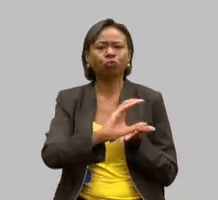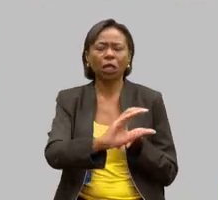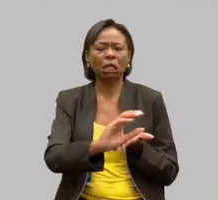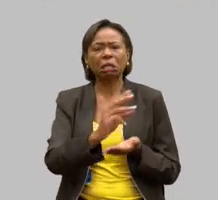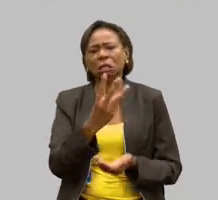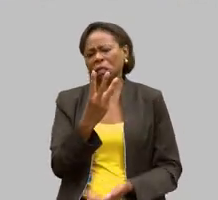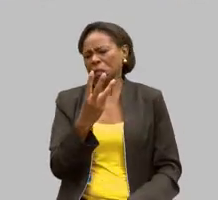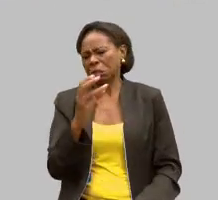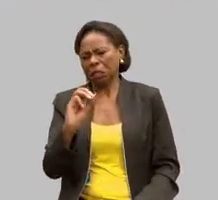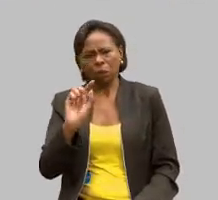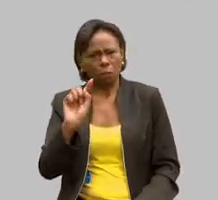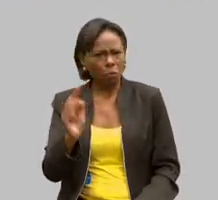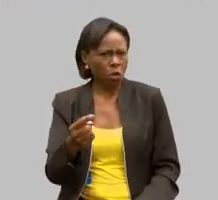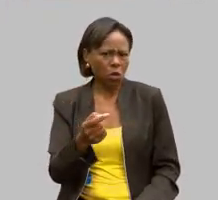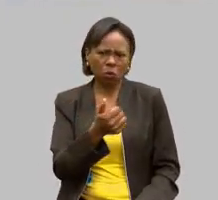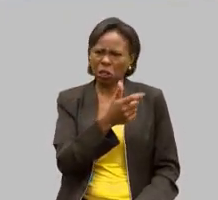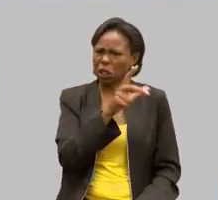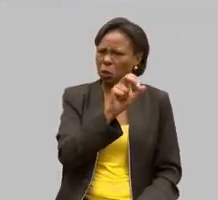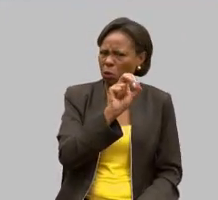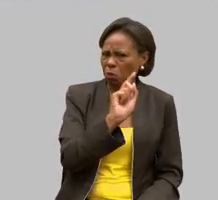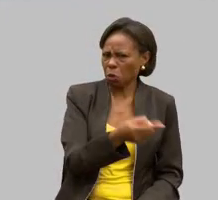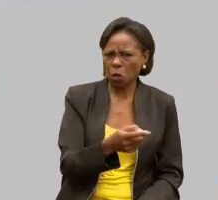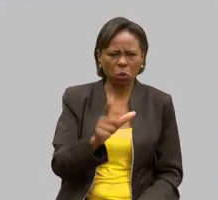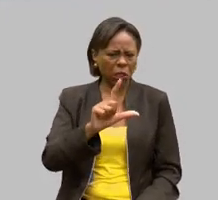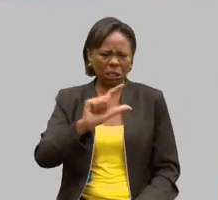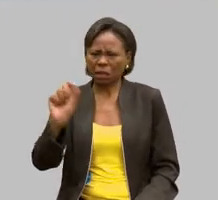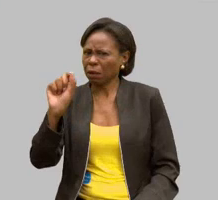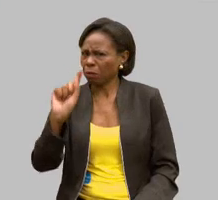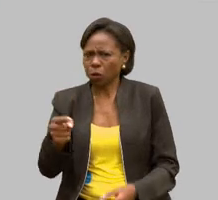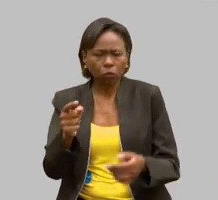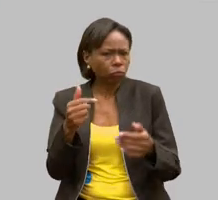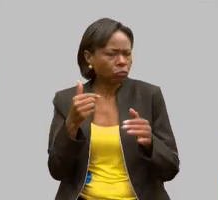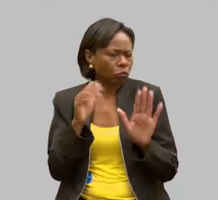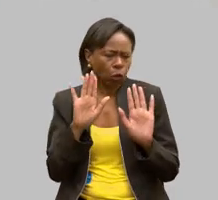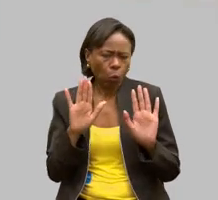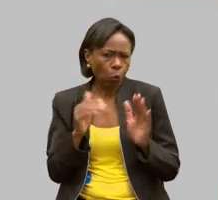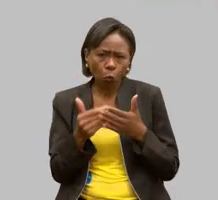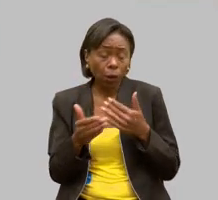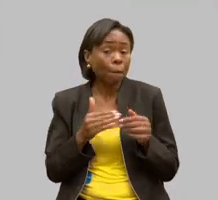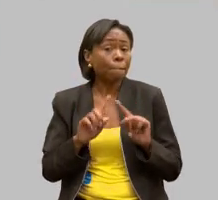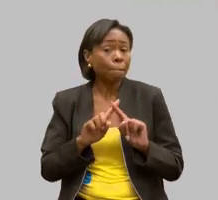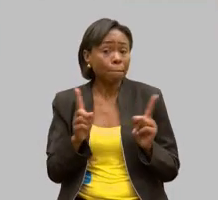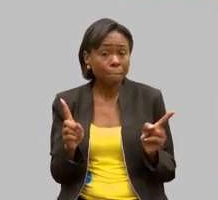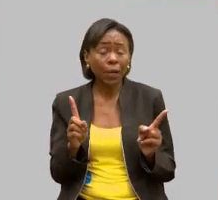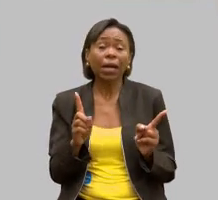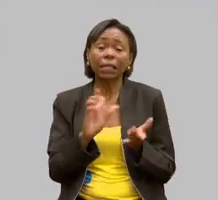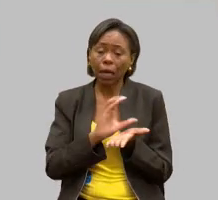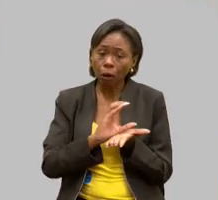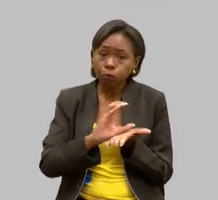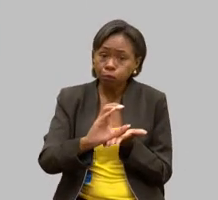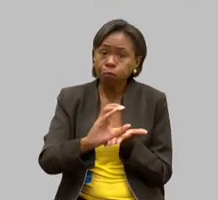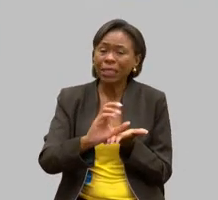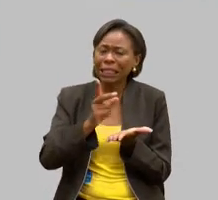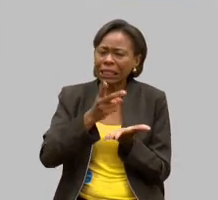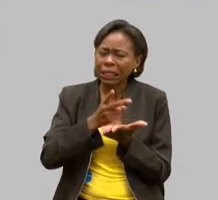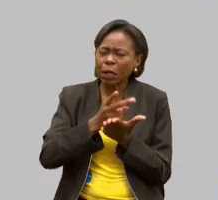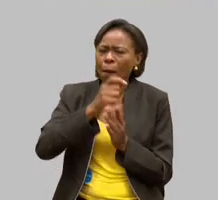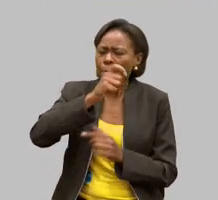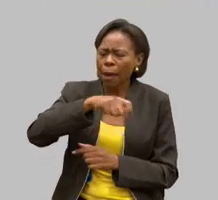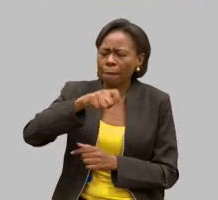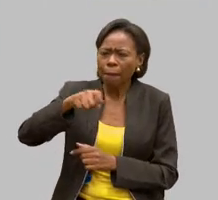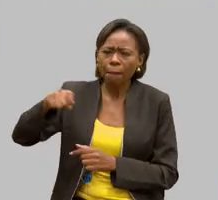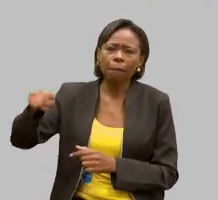reais, seja 50 mil ou 100 mil, mas uma renda garantida mensal para as APAES. Então, eu acho que vai ser de grande